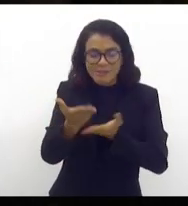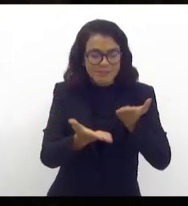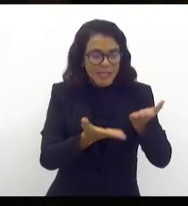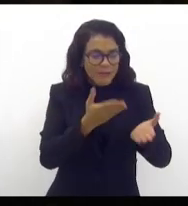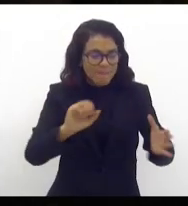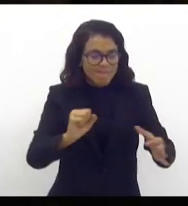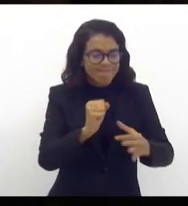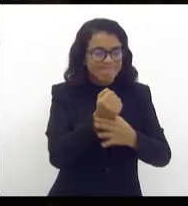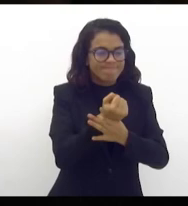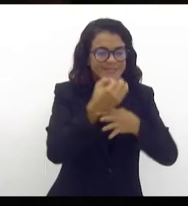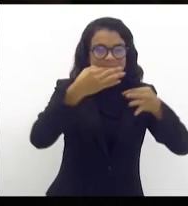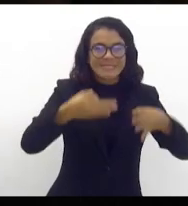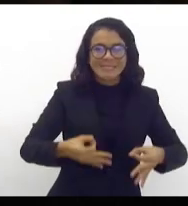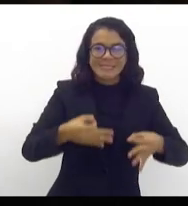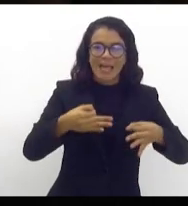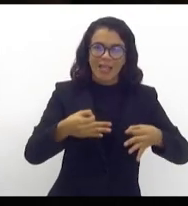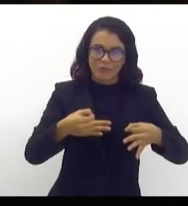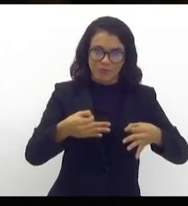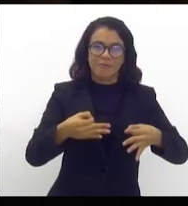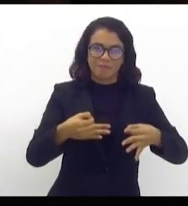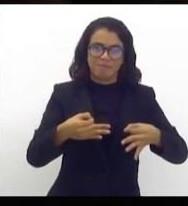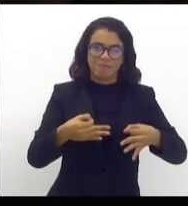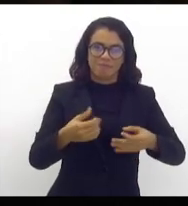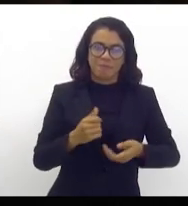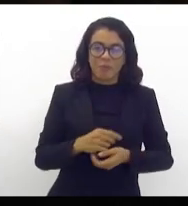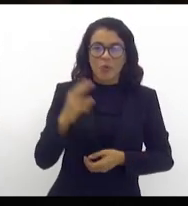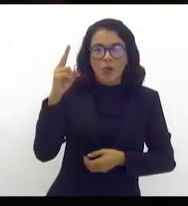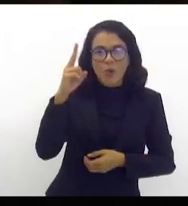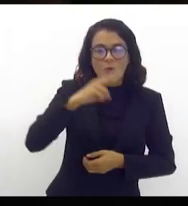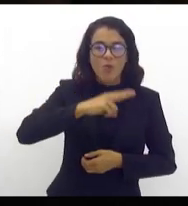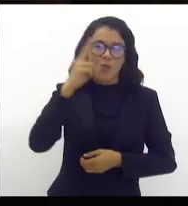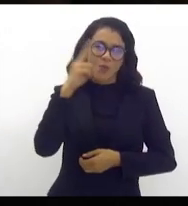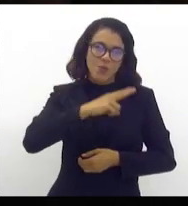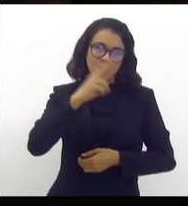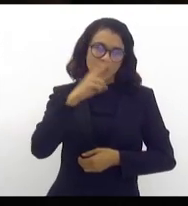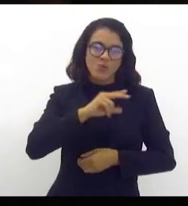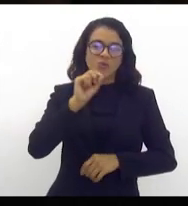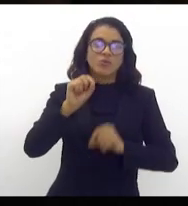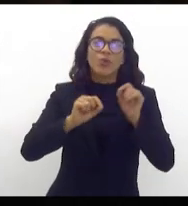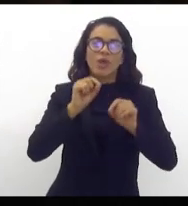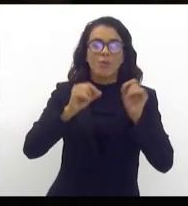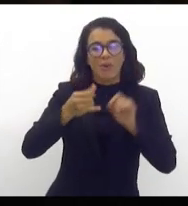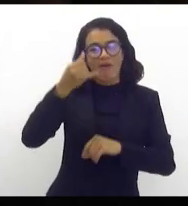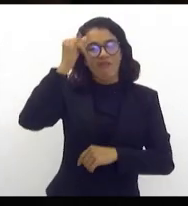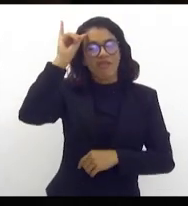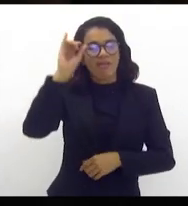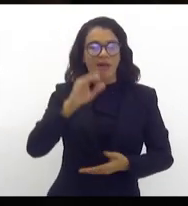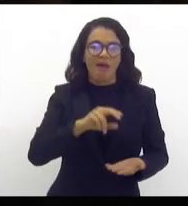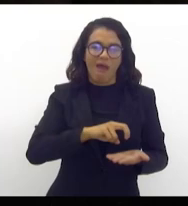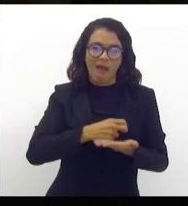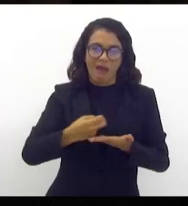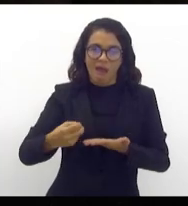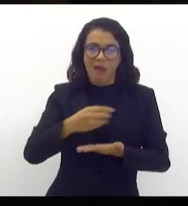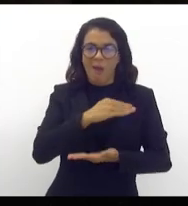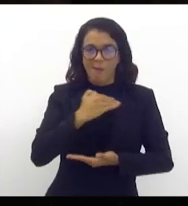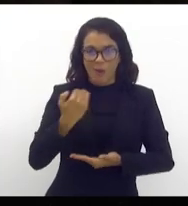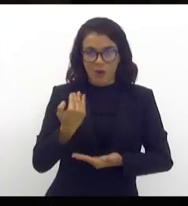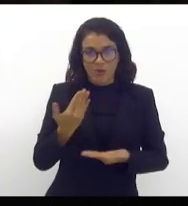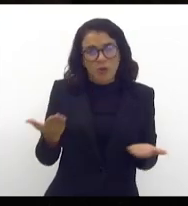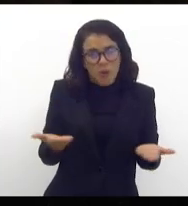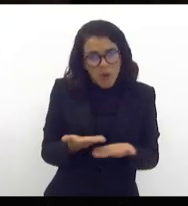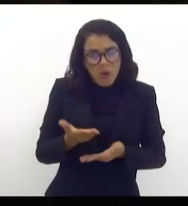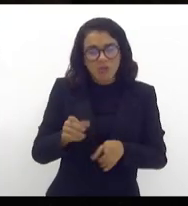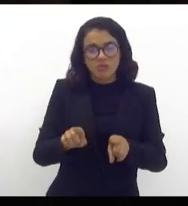devido, com a urgência que esse tipo de doença requer. E hoje